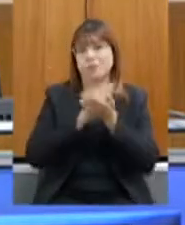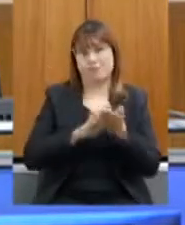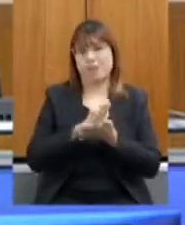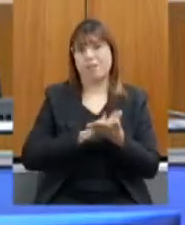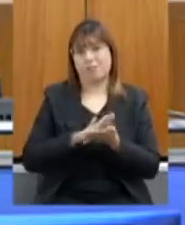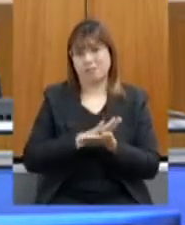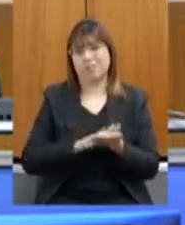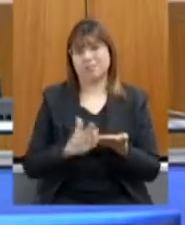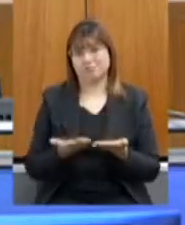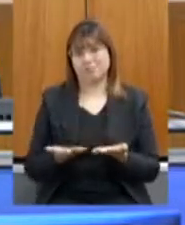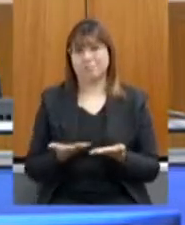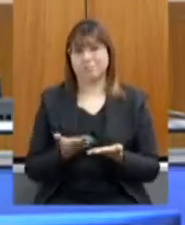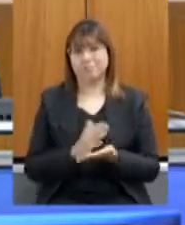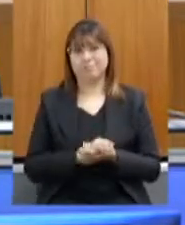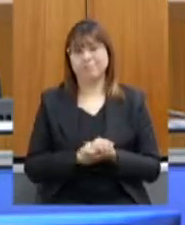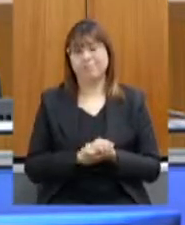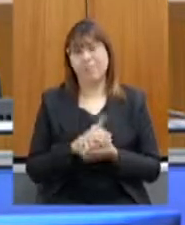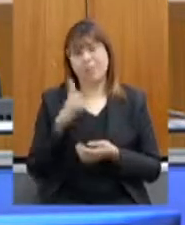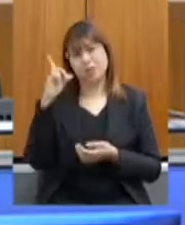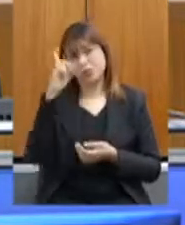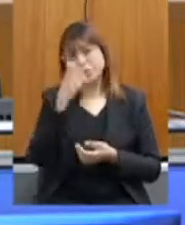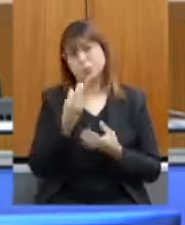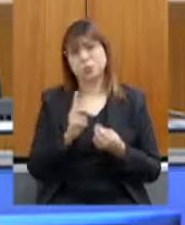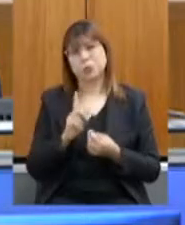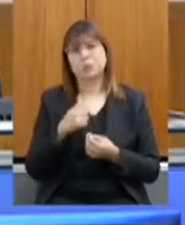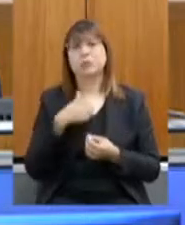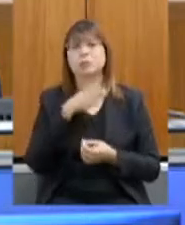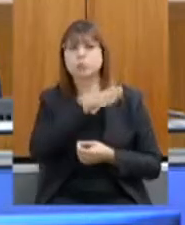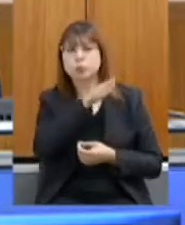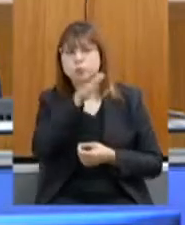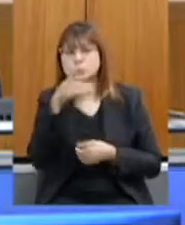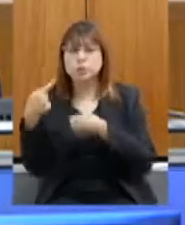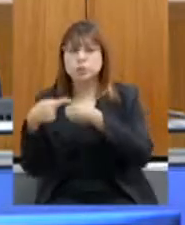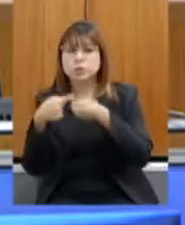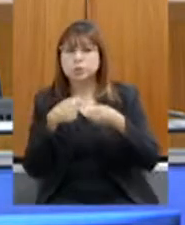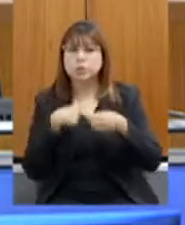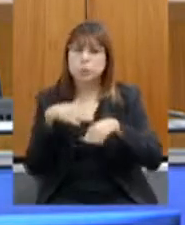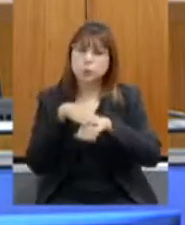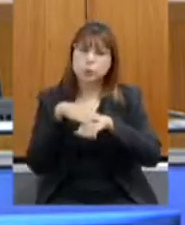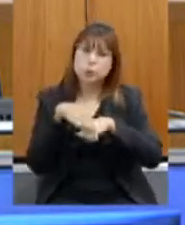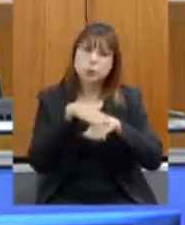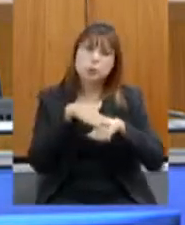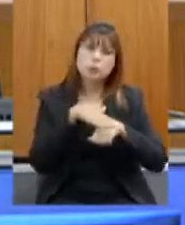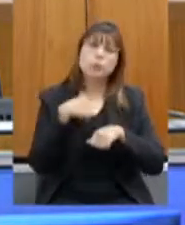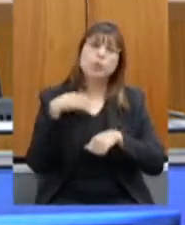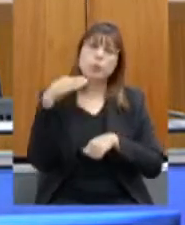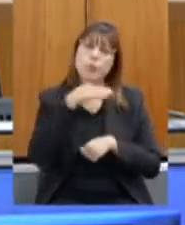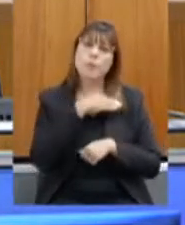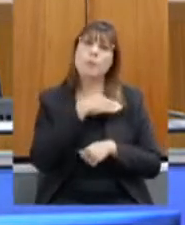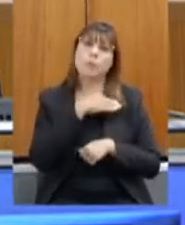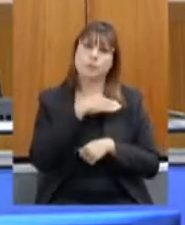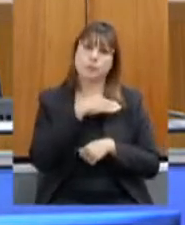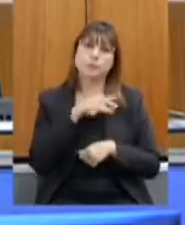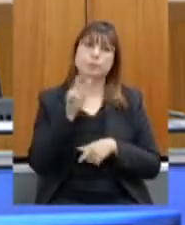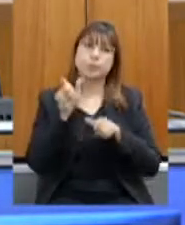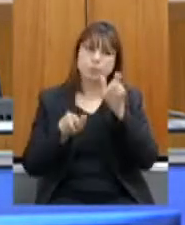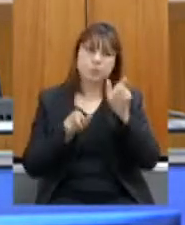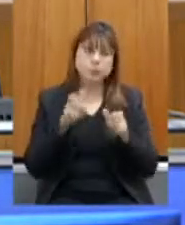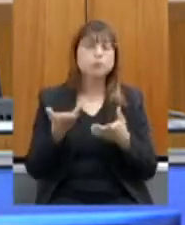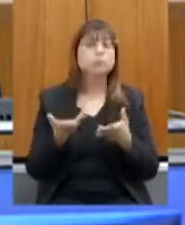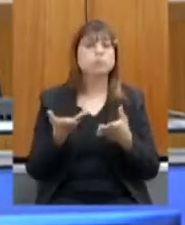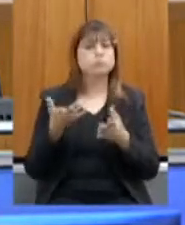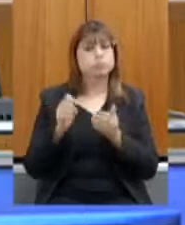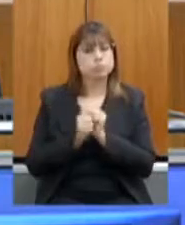como que é a situação que não é tão difícil assim eu tenho andado pelo interior conversado com os produtores e tenho visto os produtores se adequando quando